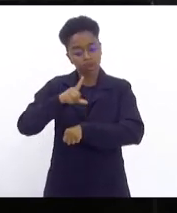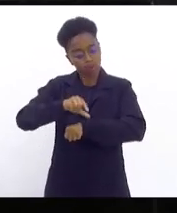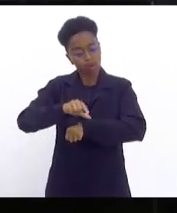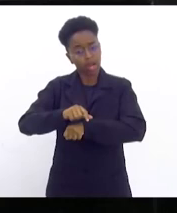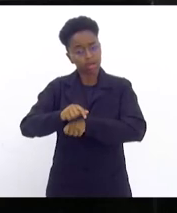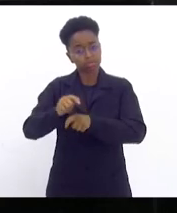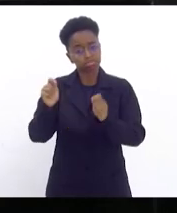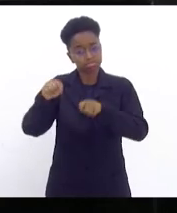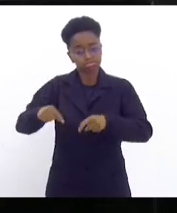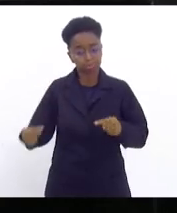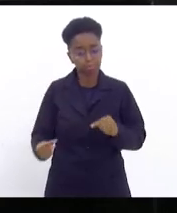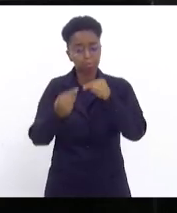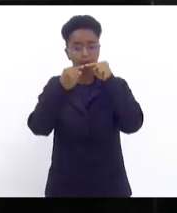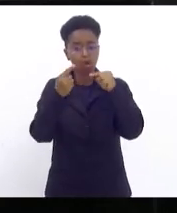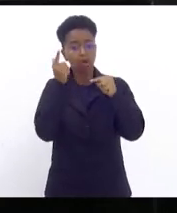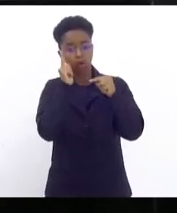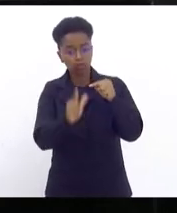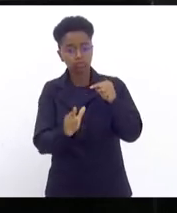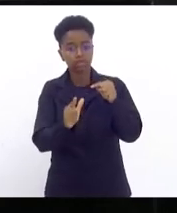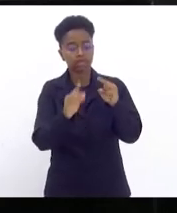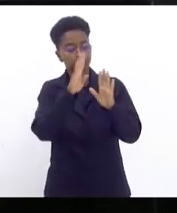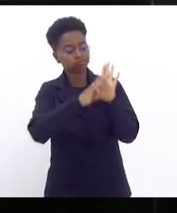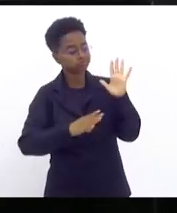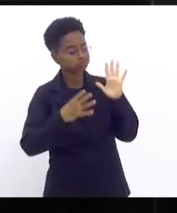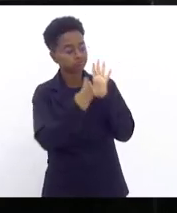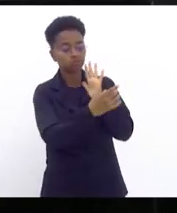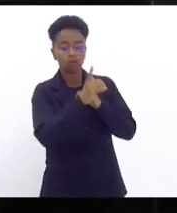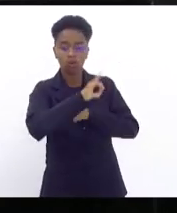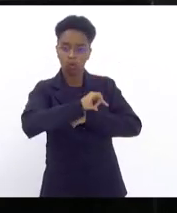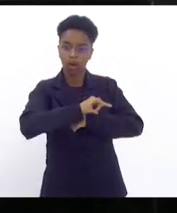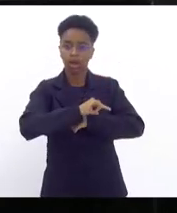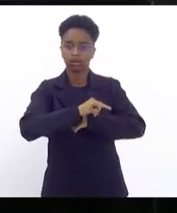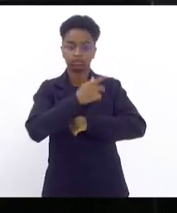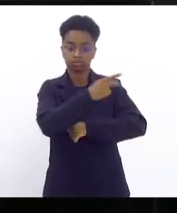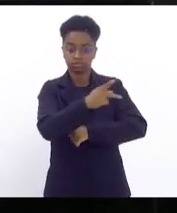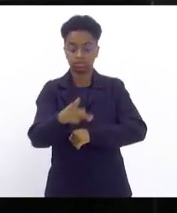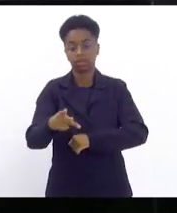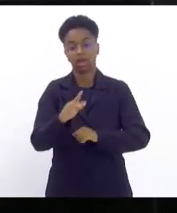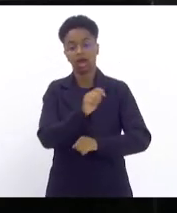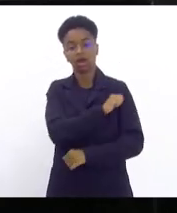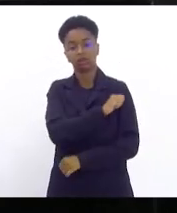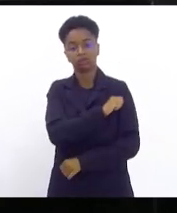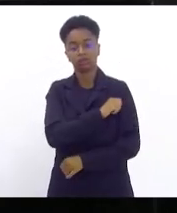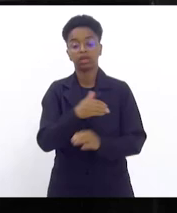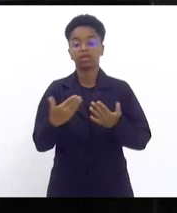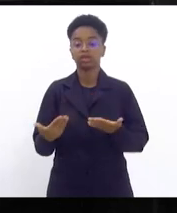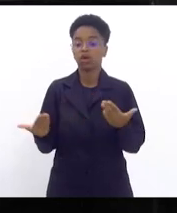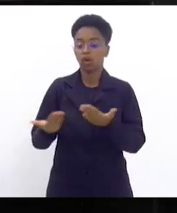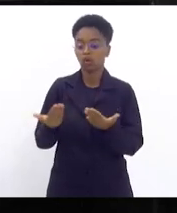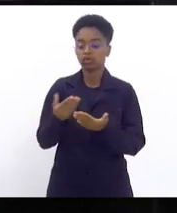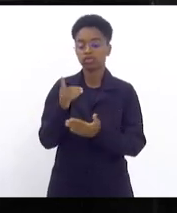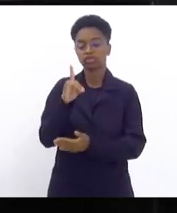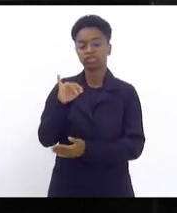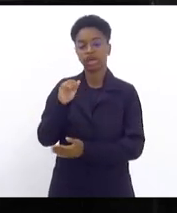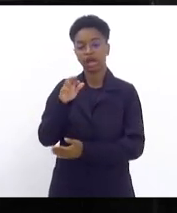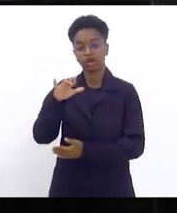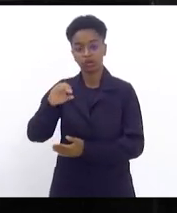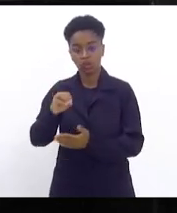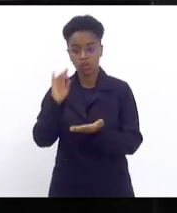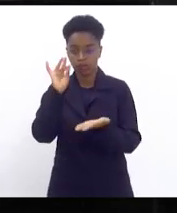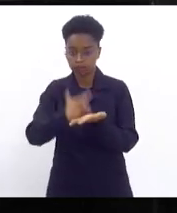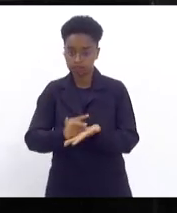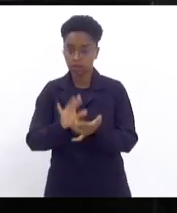para suprir a grade curricular dos nossos alunos. e hoje o próprio Diário Oficial afirma